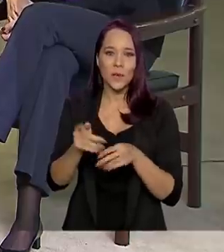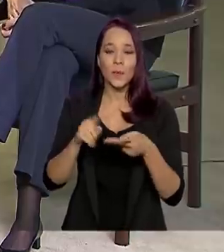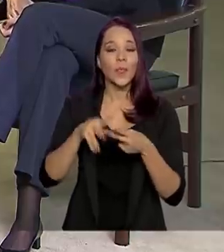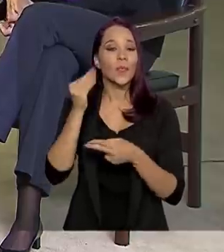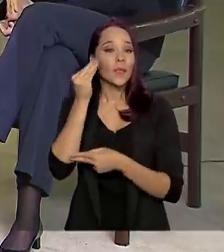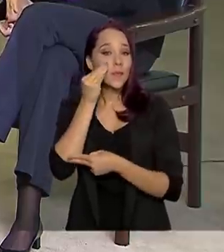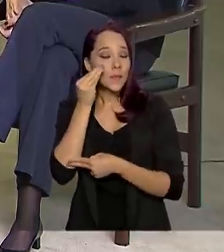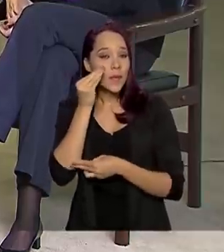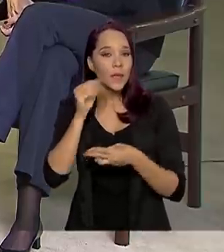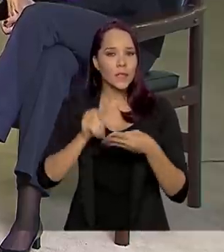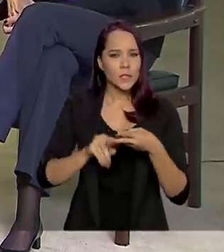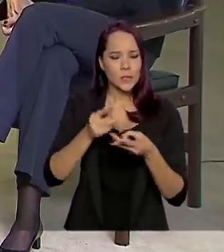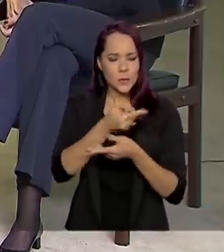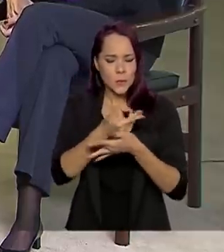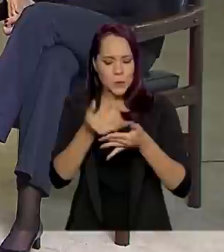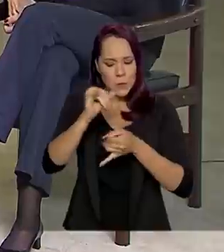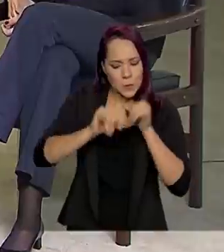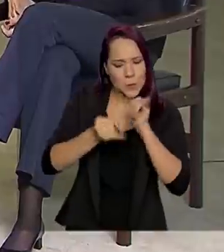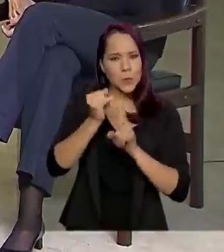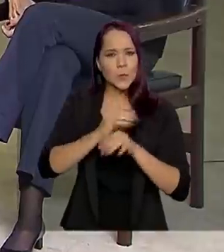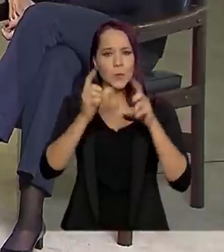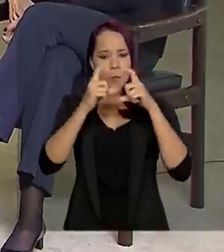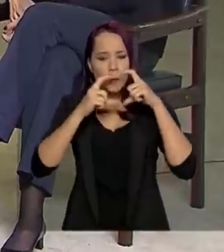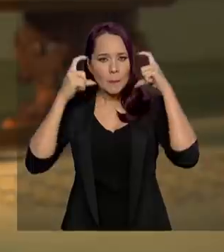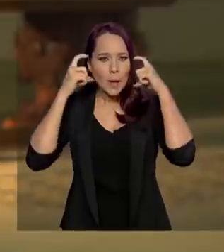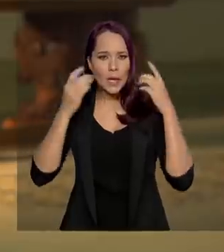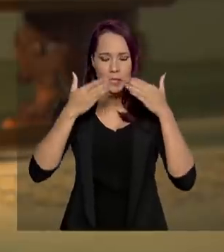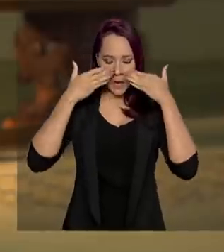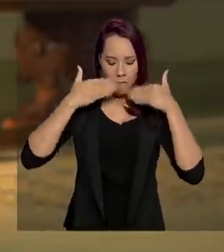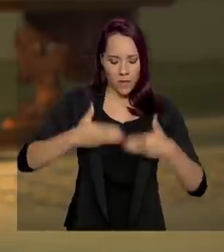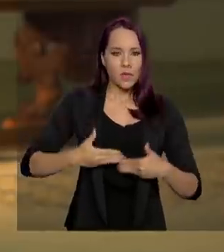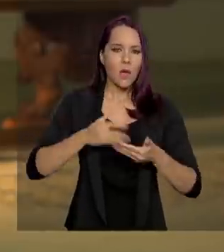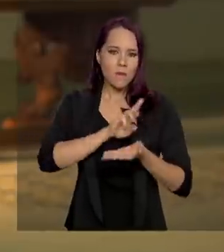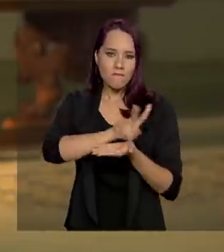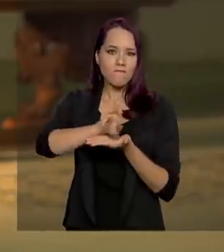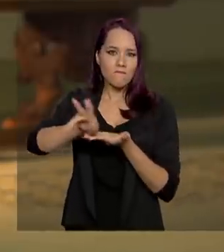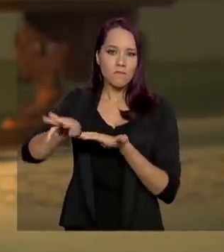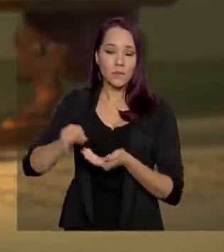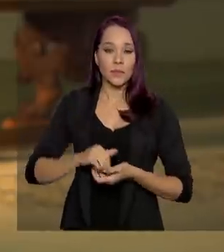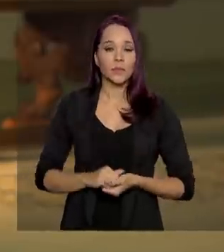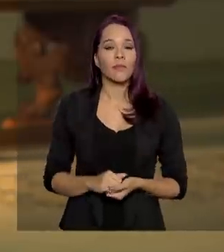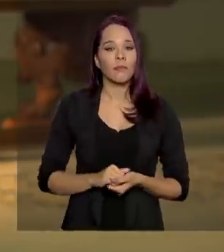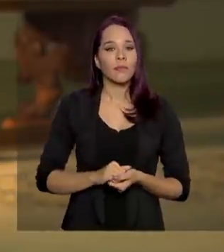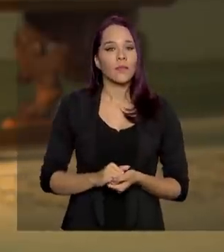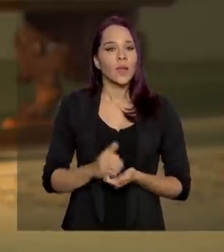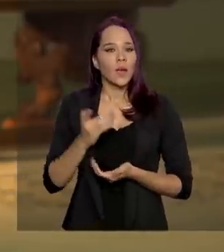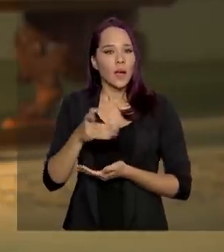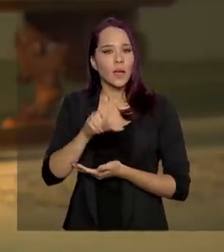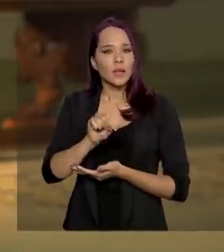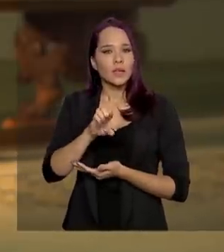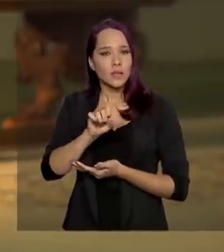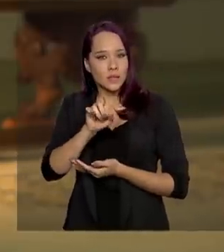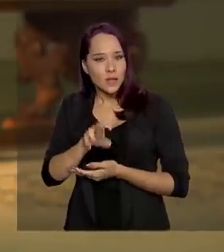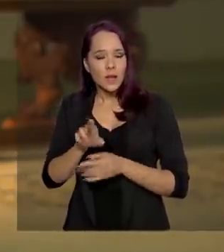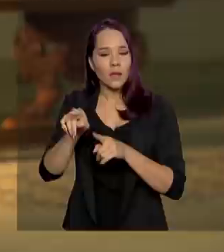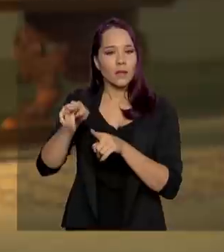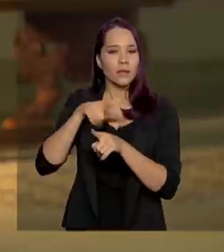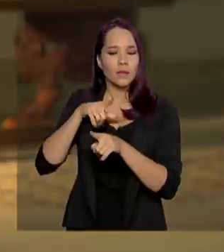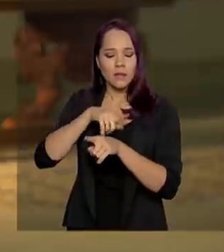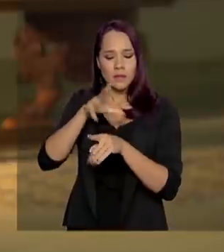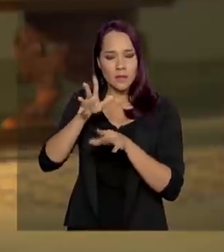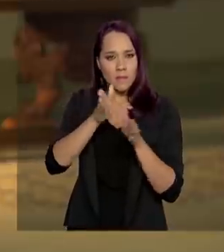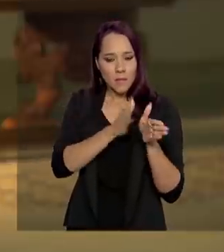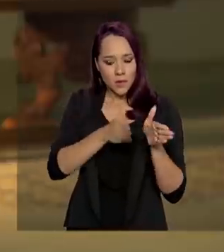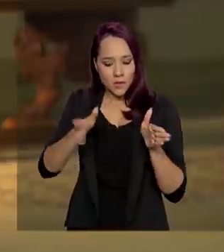testes, insumos diversos, máscaras, aventais e assim por diante. A CESARA é contemplada nesse processo